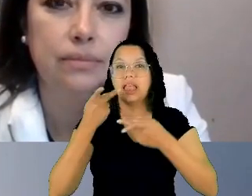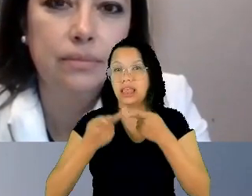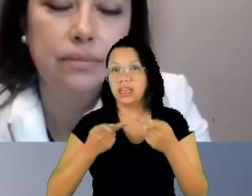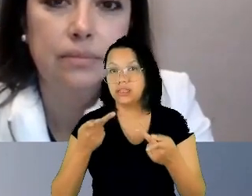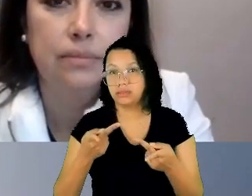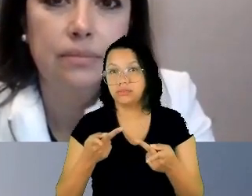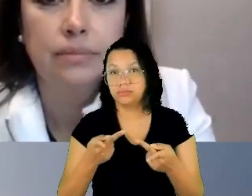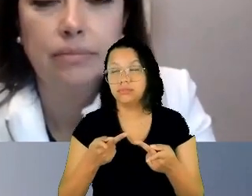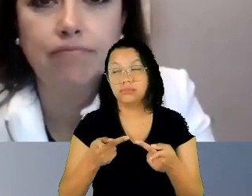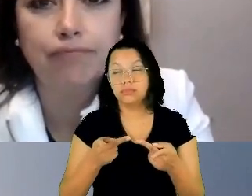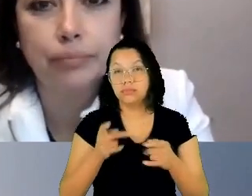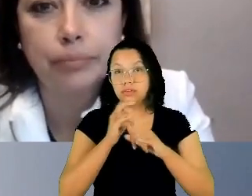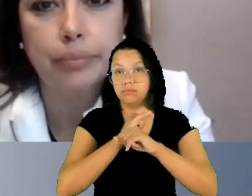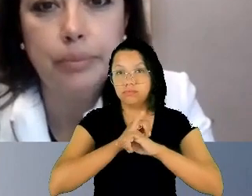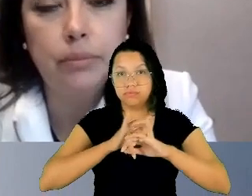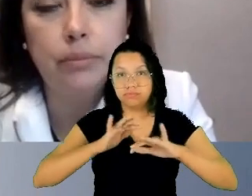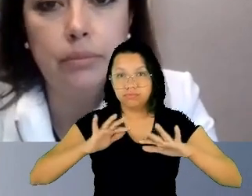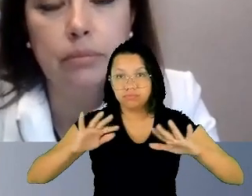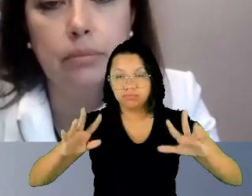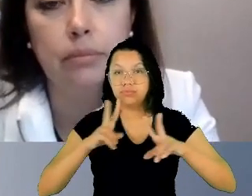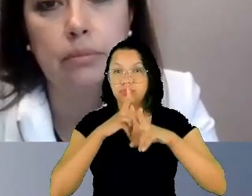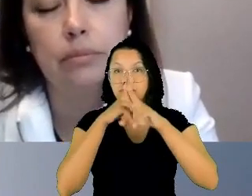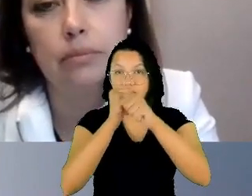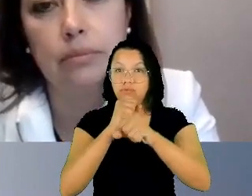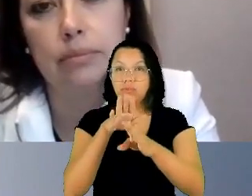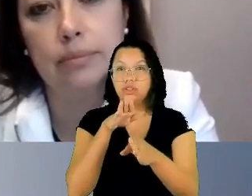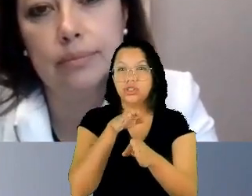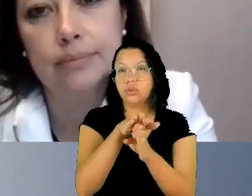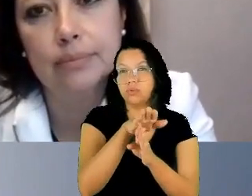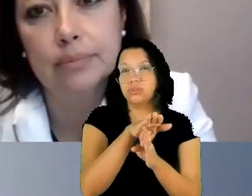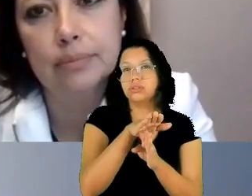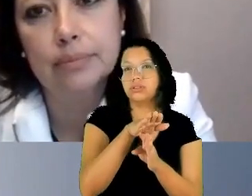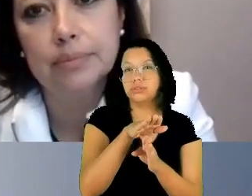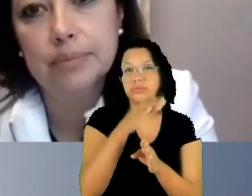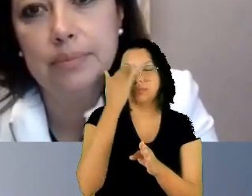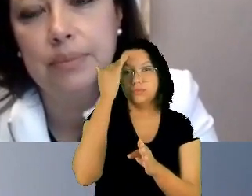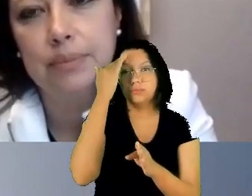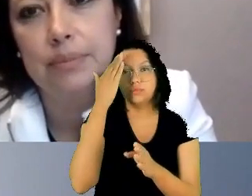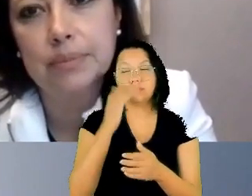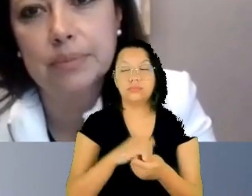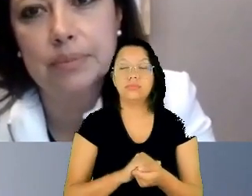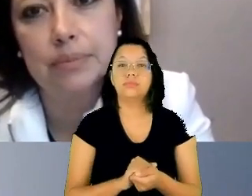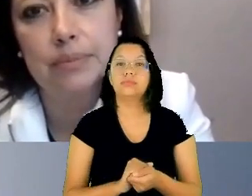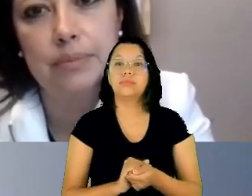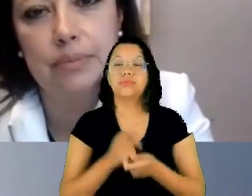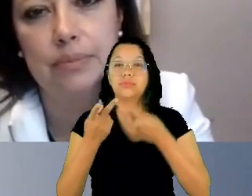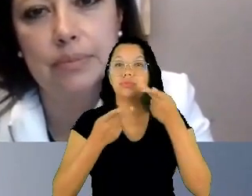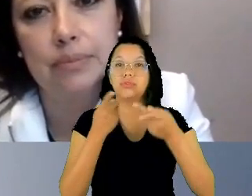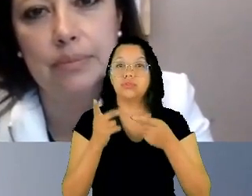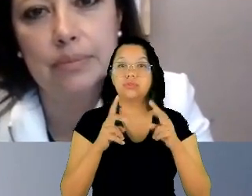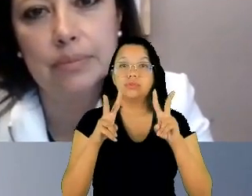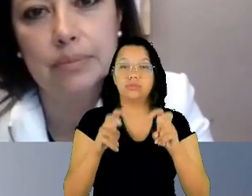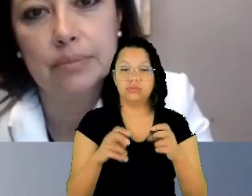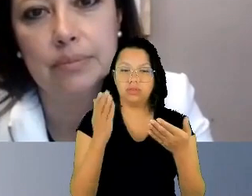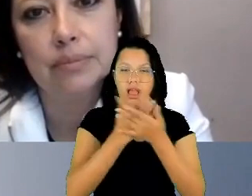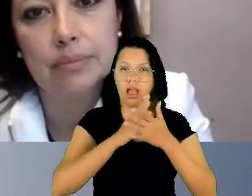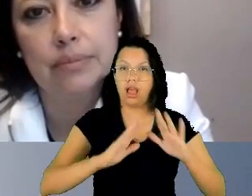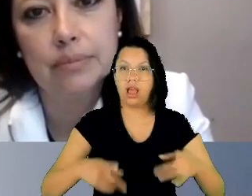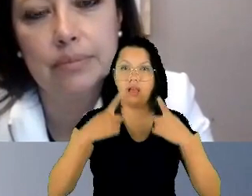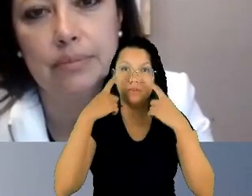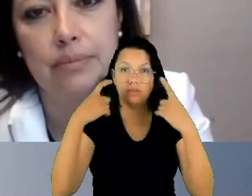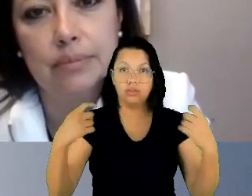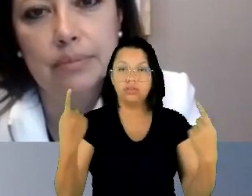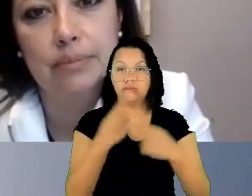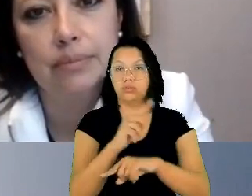recomendatória, principiológica, Declaração sobre a eliminação da violência contra a mulher, mas é a nossa Convenção de Belém do